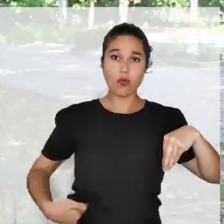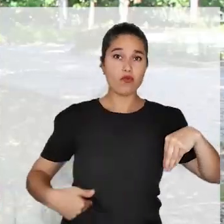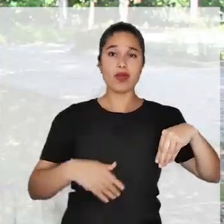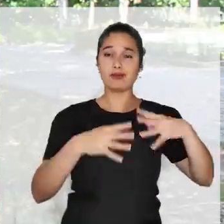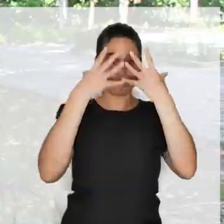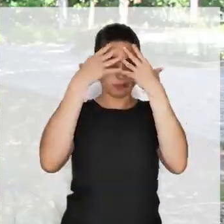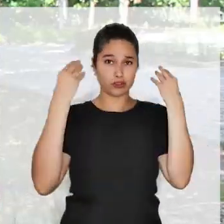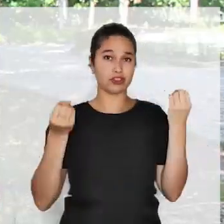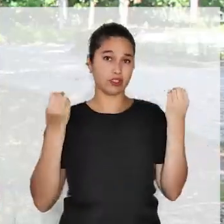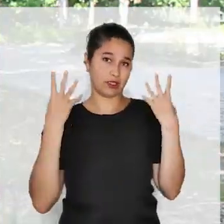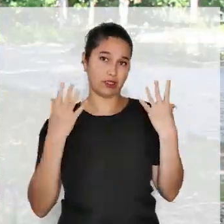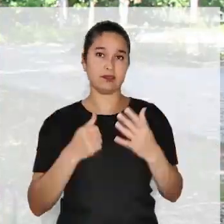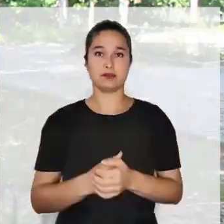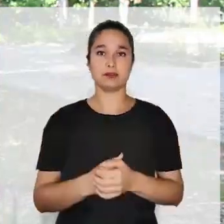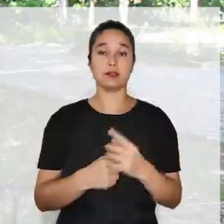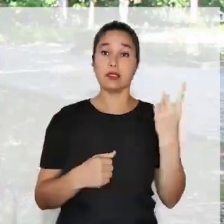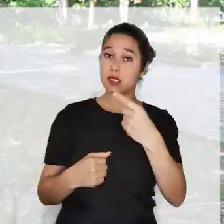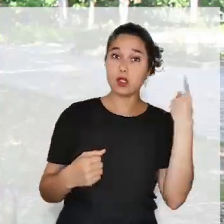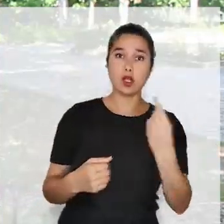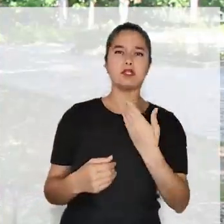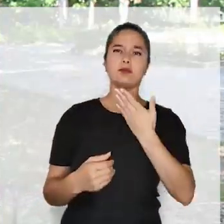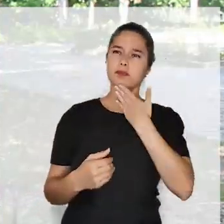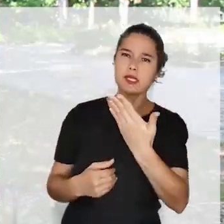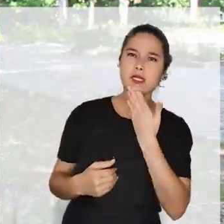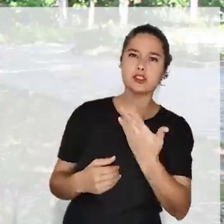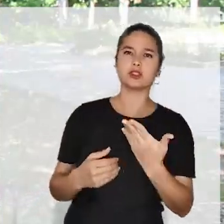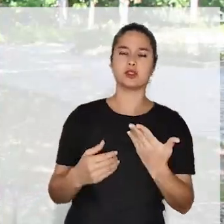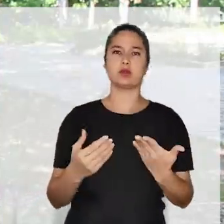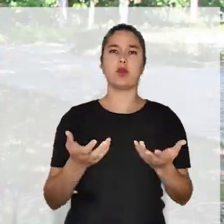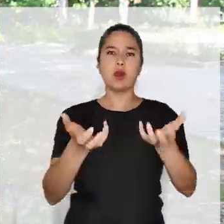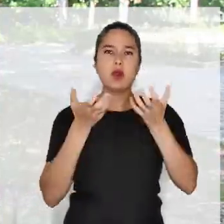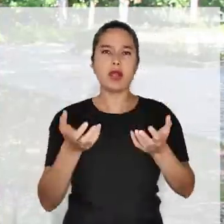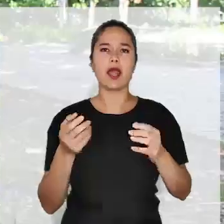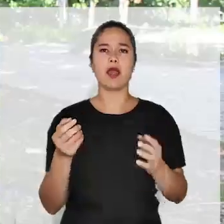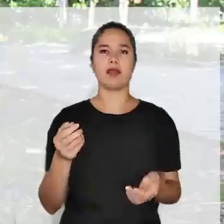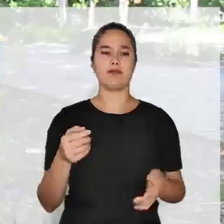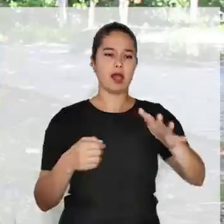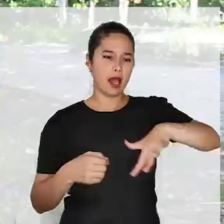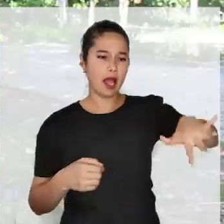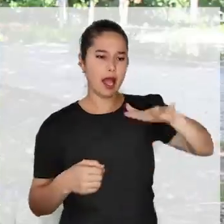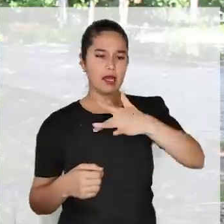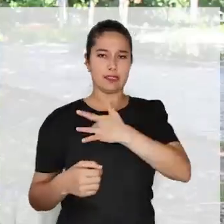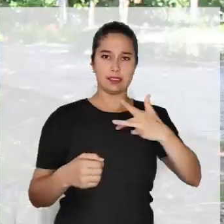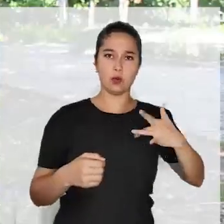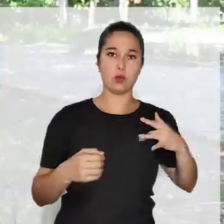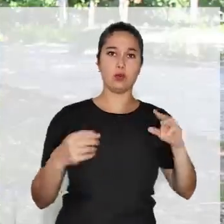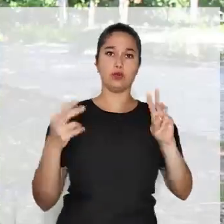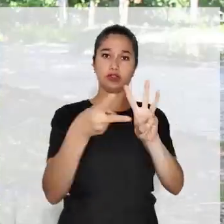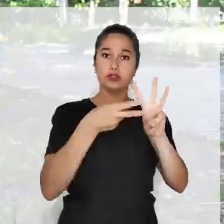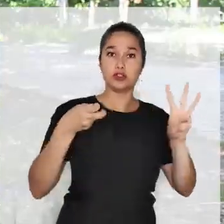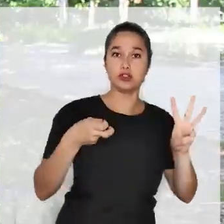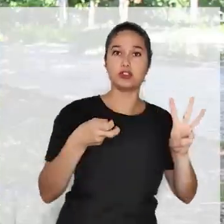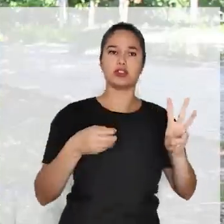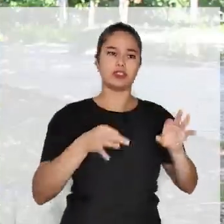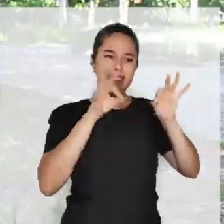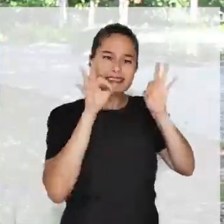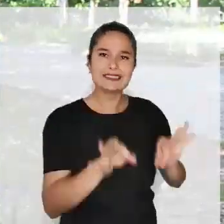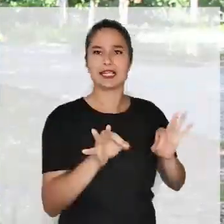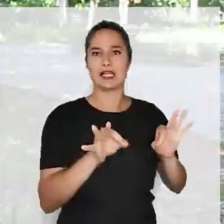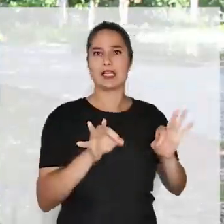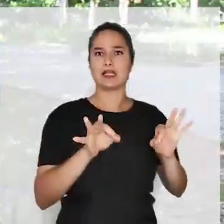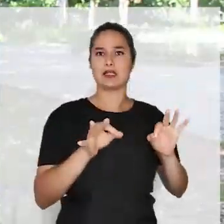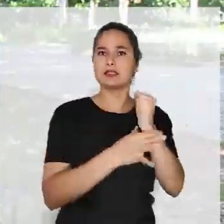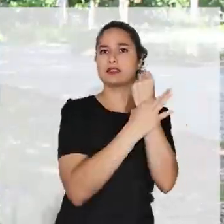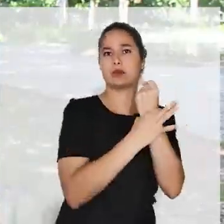porque a nossa reivindicação é persistente, que queremos uma saúde indígena de fato, uma educação escolar indígena de